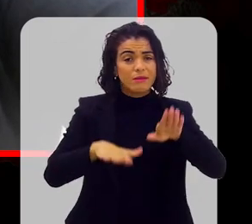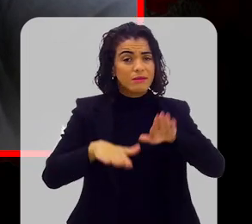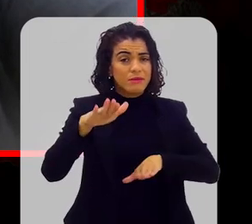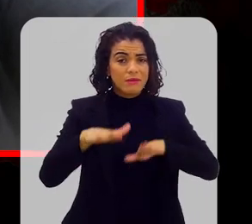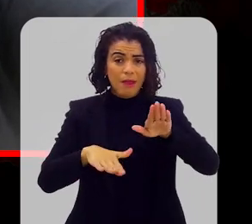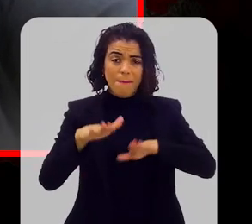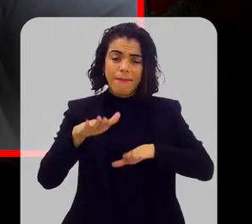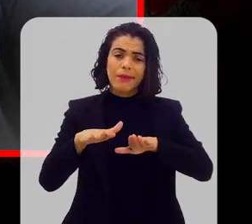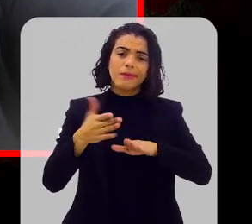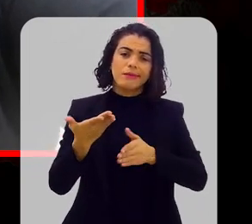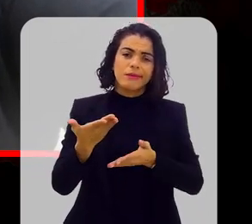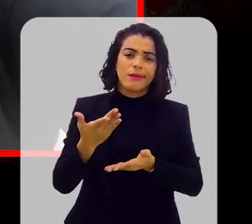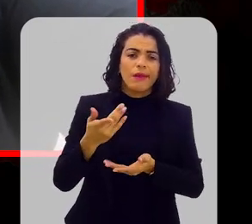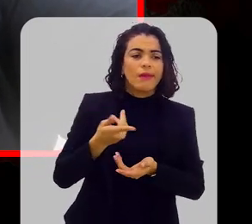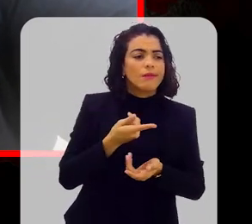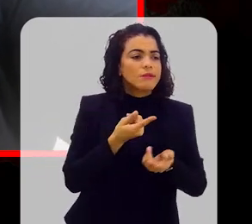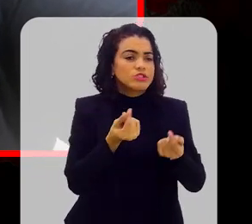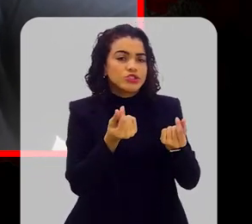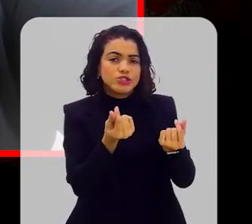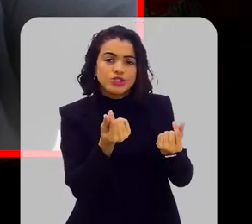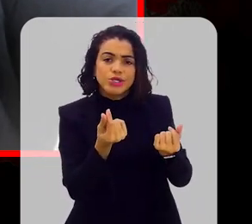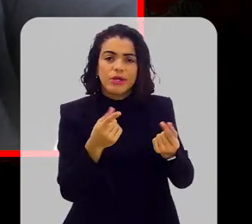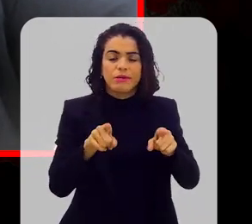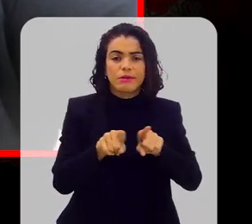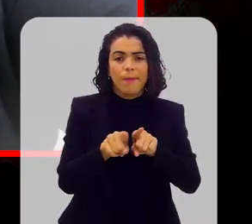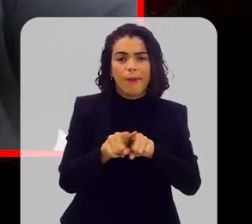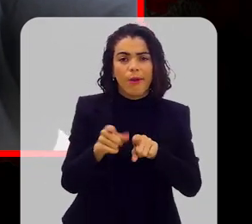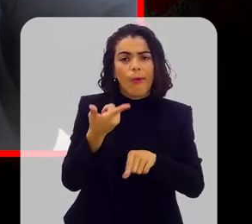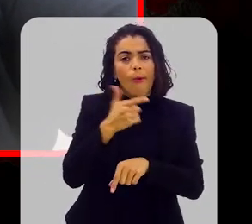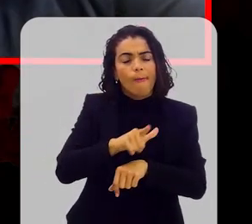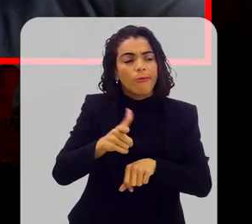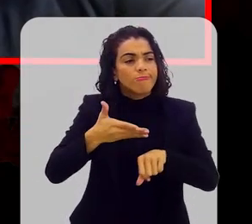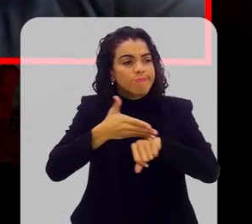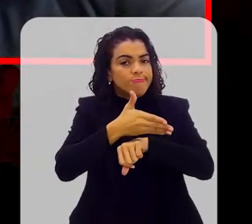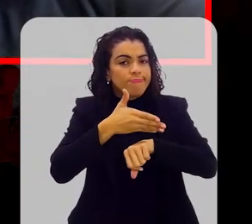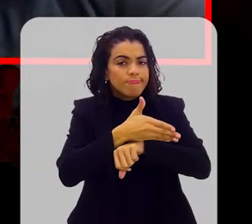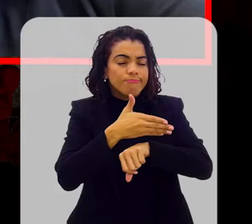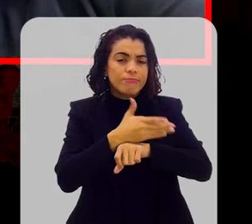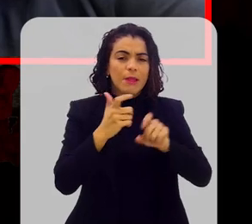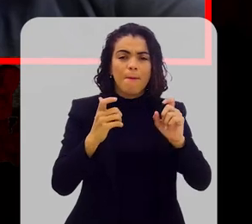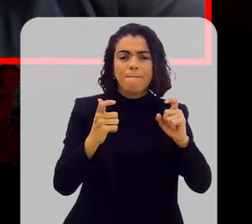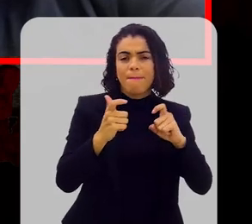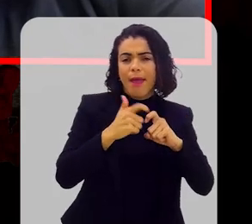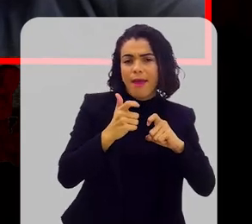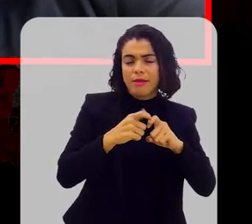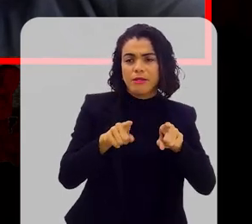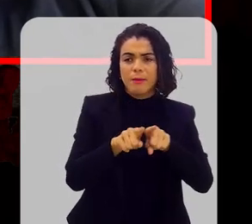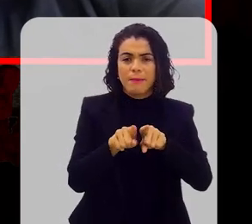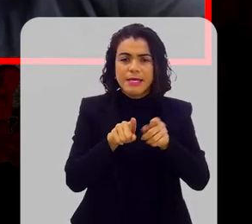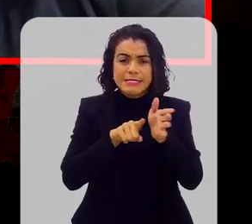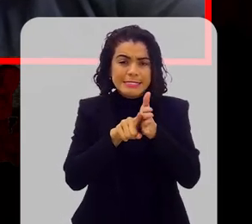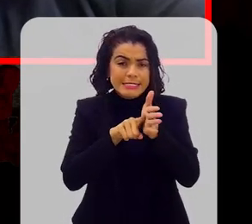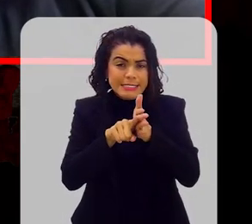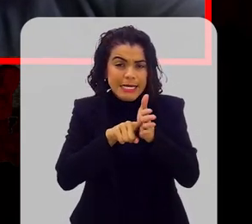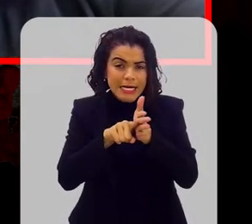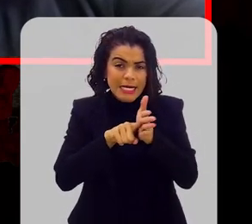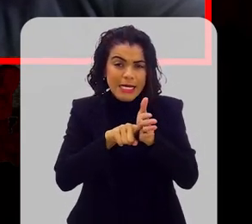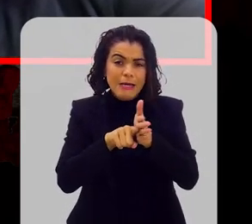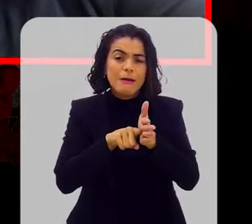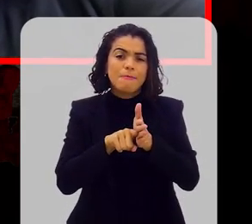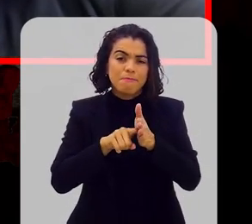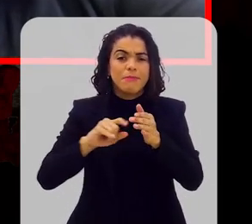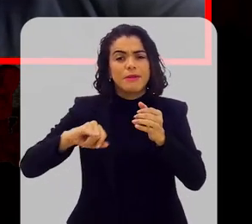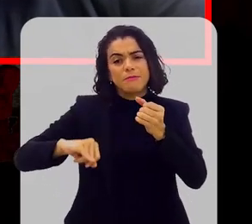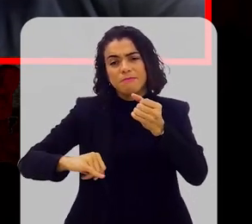isso independe do seu recurso, do seu acesso à saúde, a exames de colonoscopia, por exemplo,